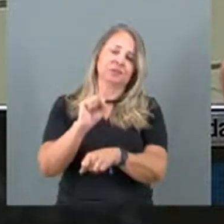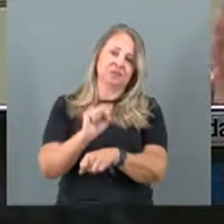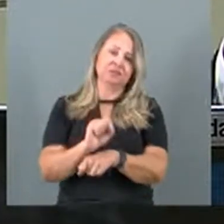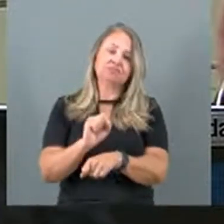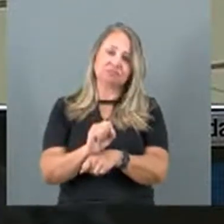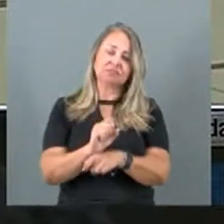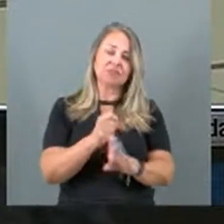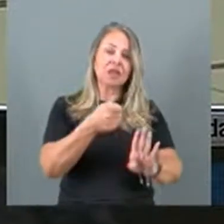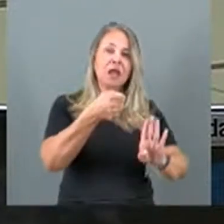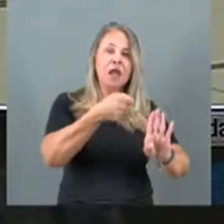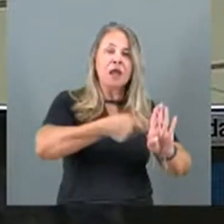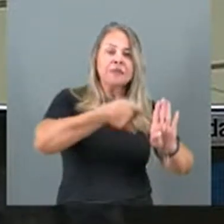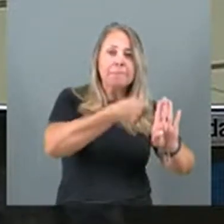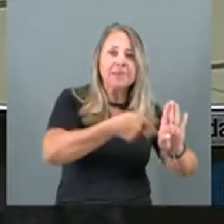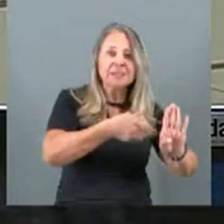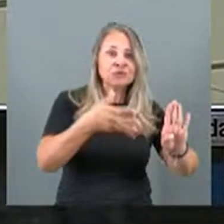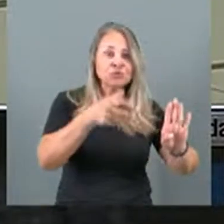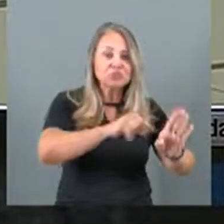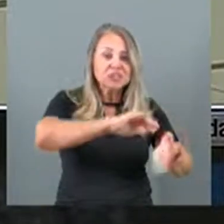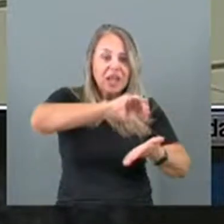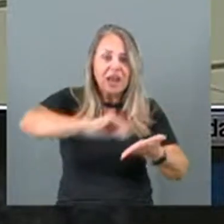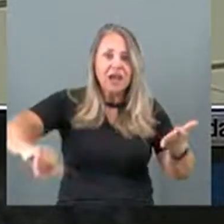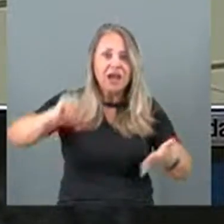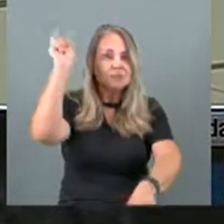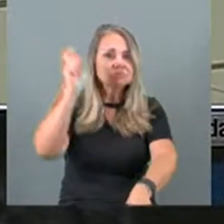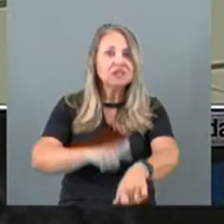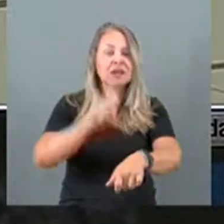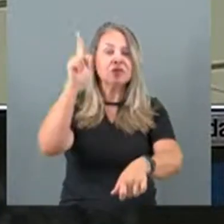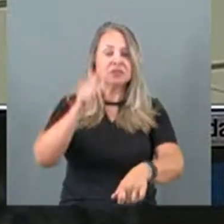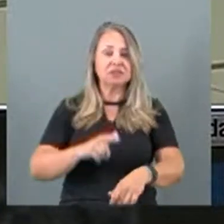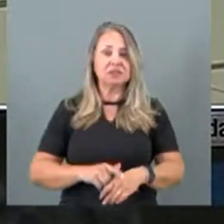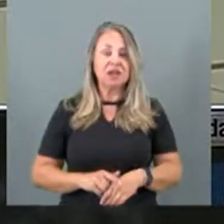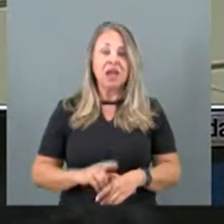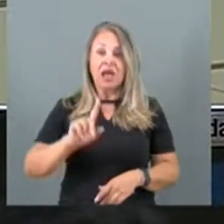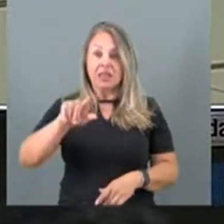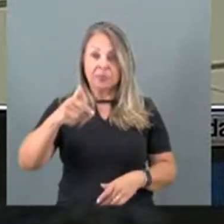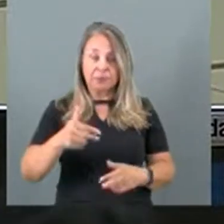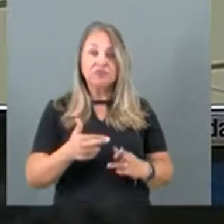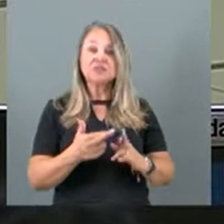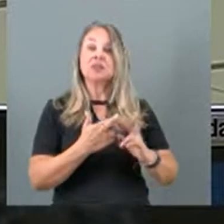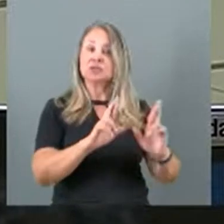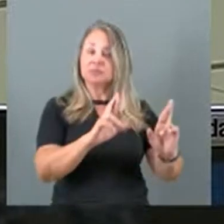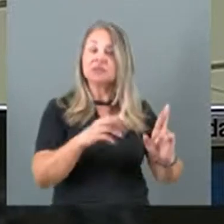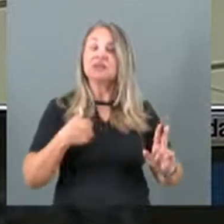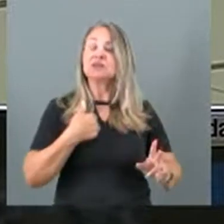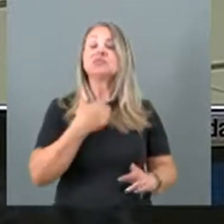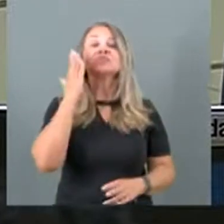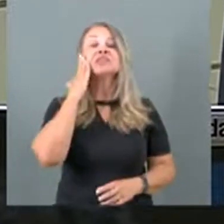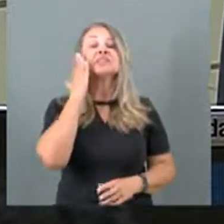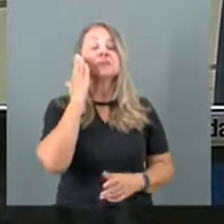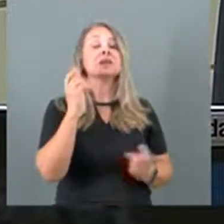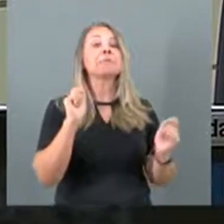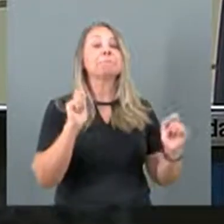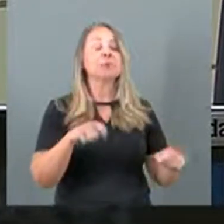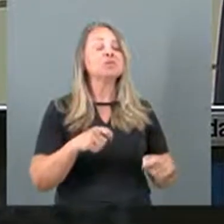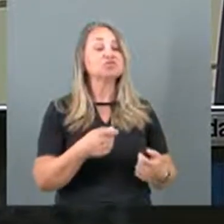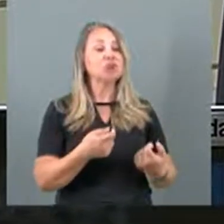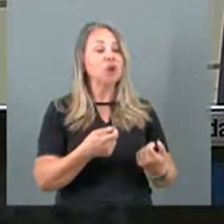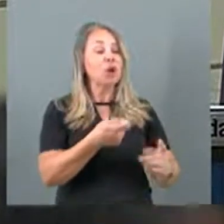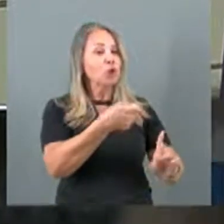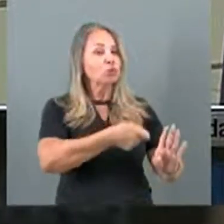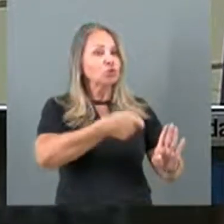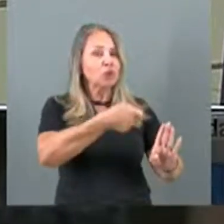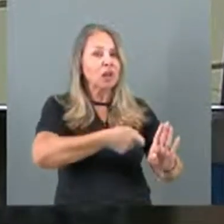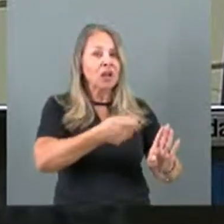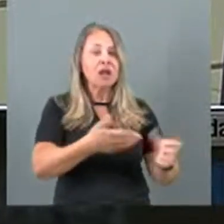todas em minutos do ar. Não tem o que esperar. Depois que regulamentar e a gente ficar sabendo quem vai poder jogar, de que forma vai jogar,